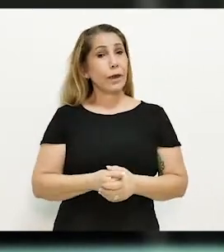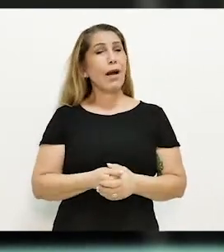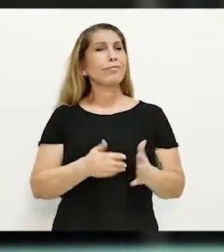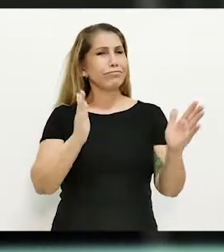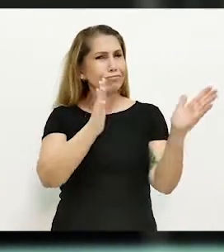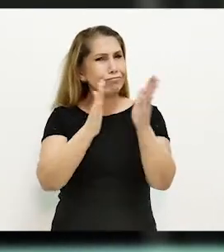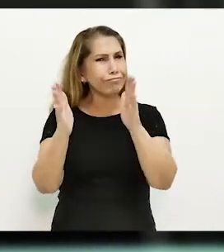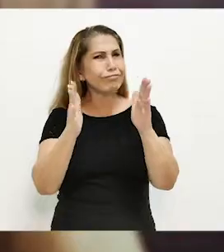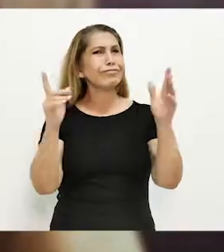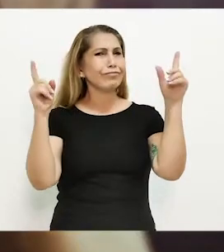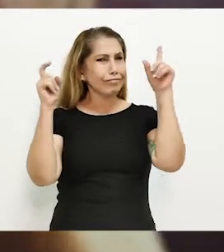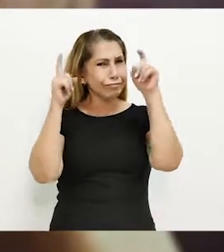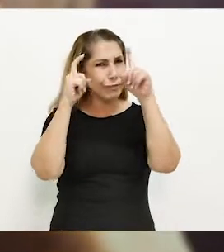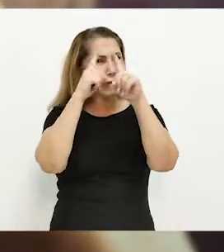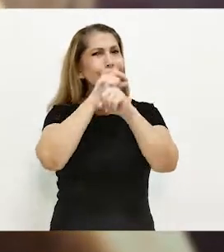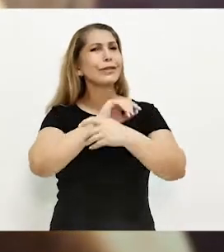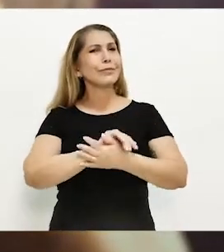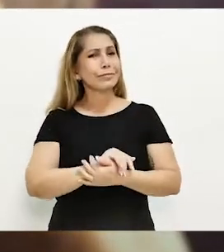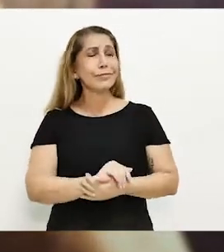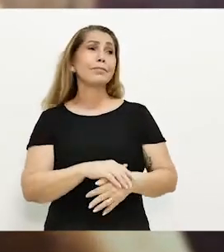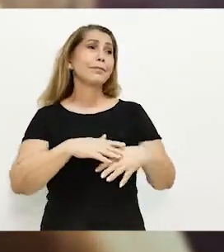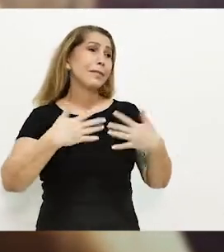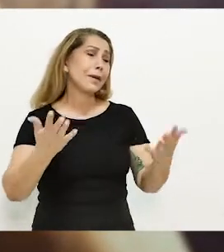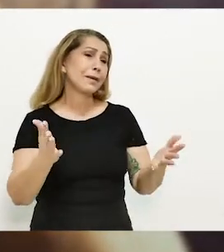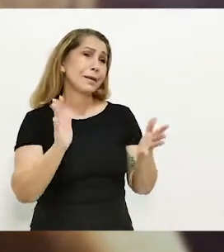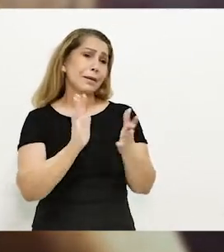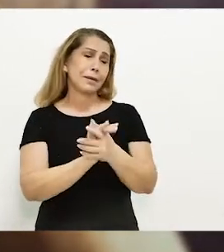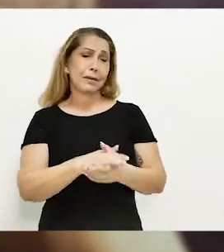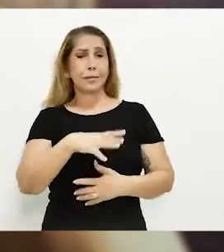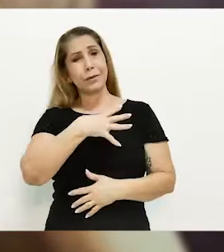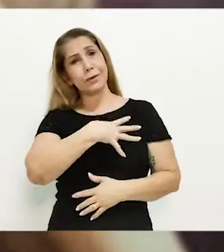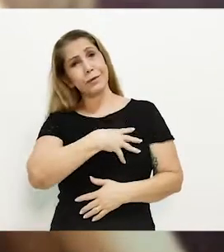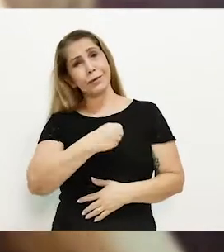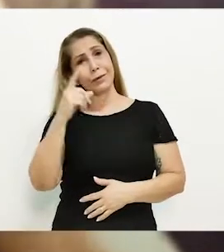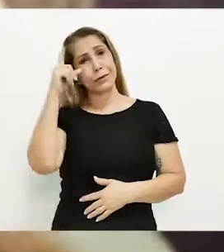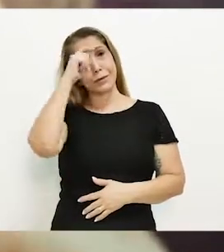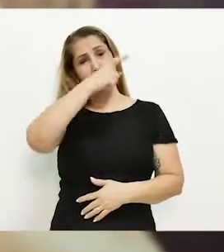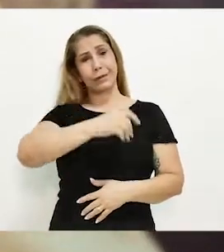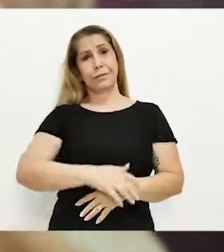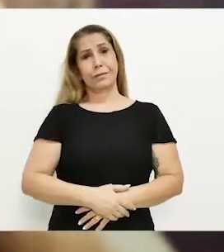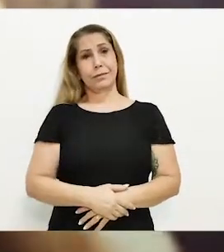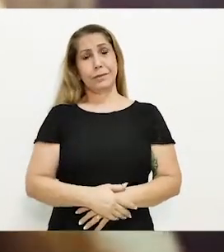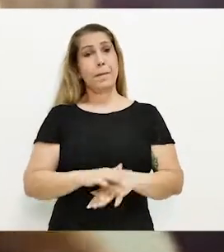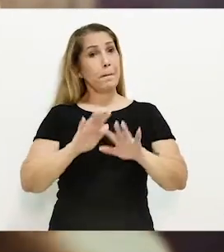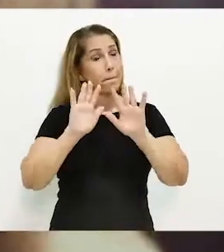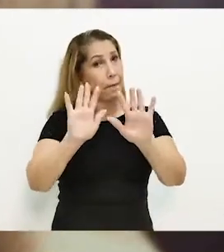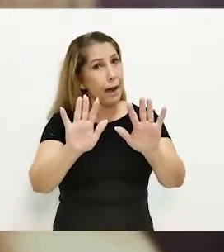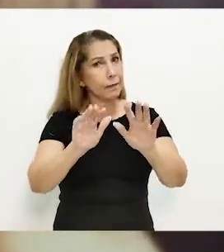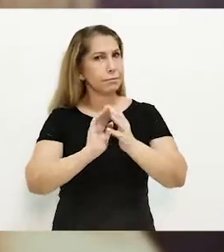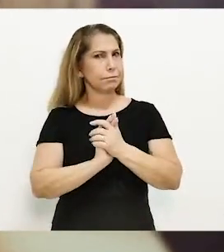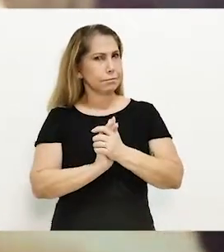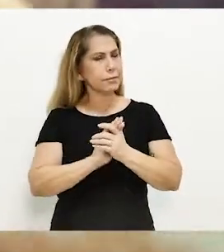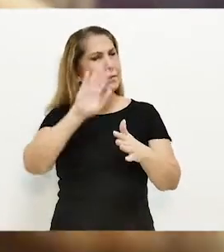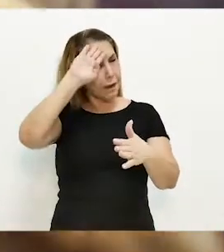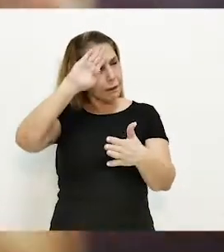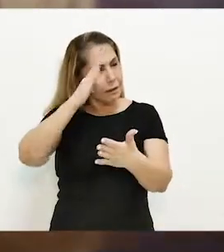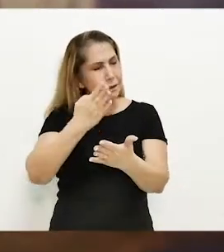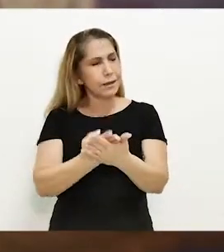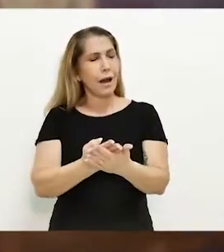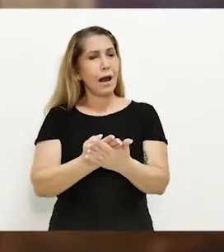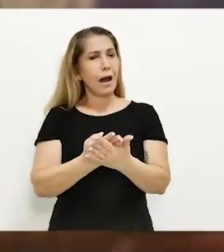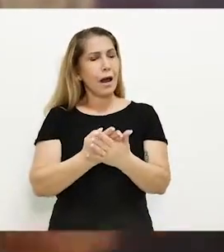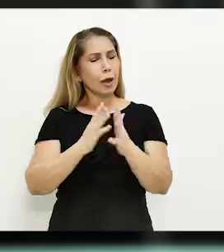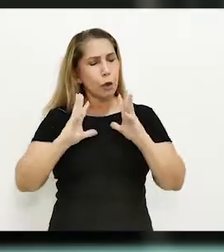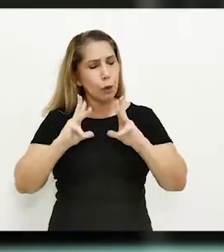vivendo momentos tão... Pois é, né? Que coisa difícil, meu filho. Mas olha, vamos acreditar, porque